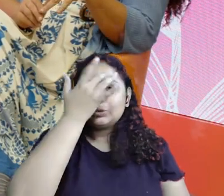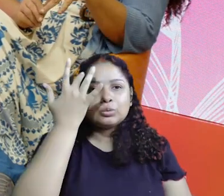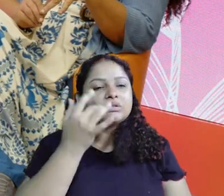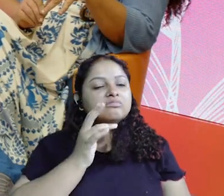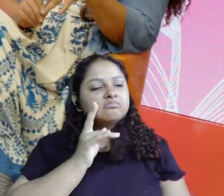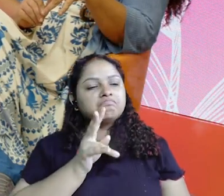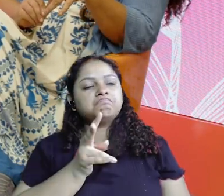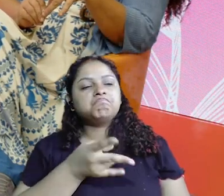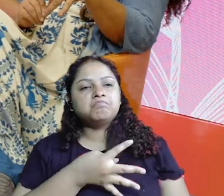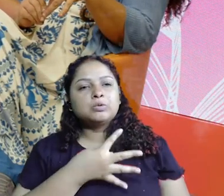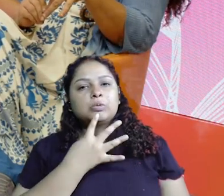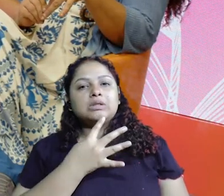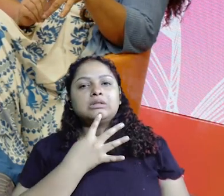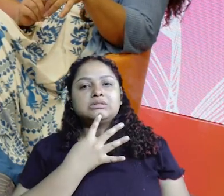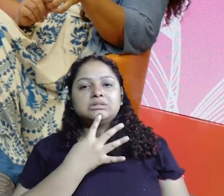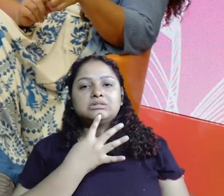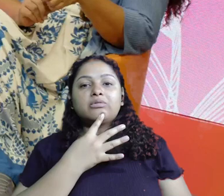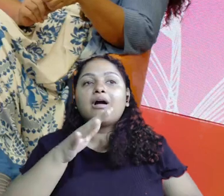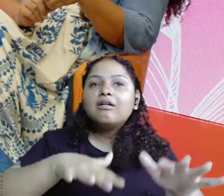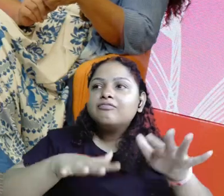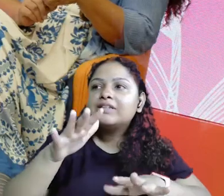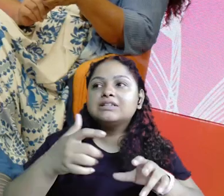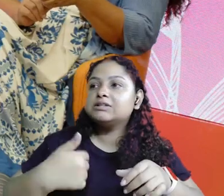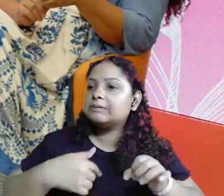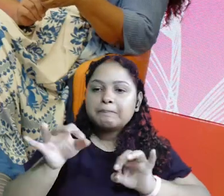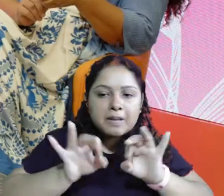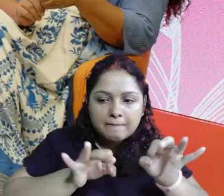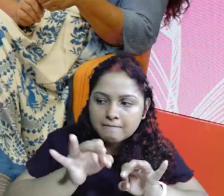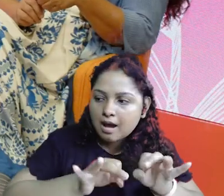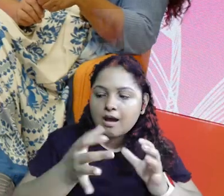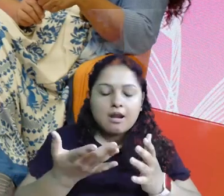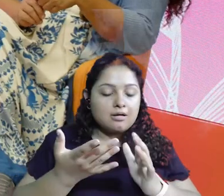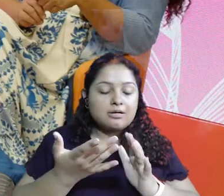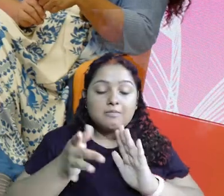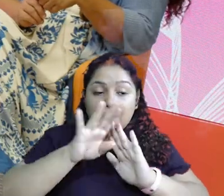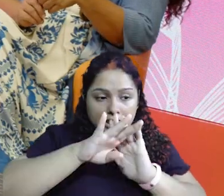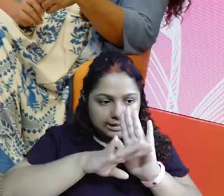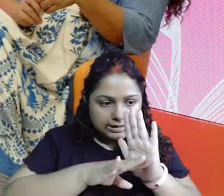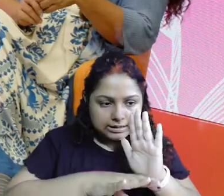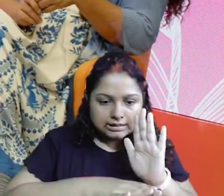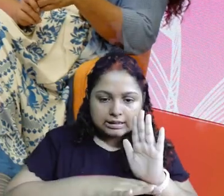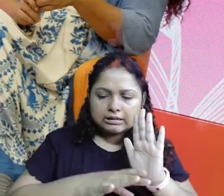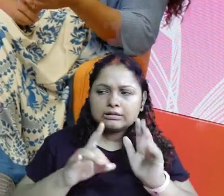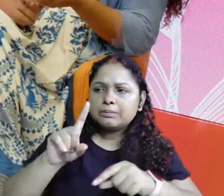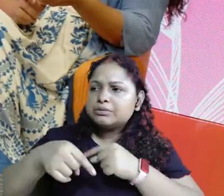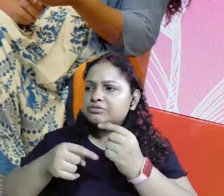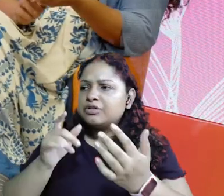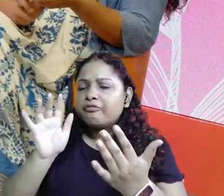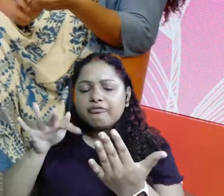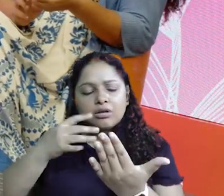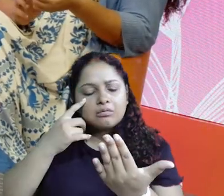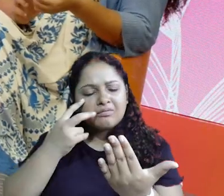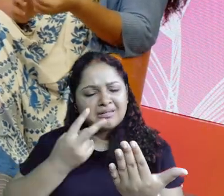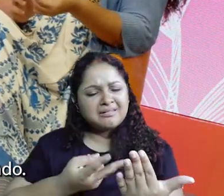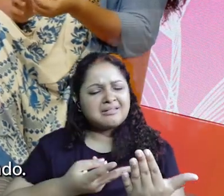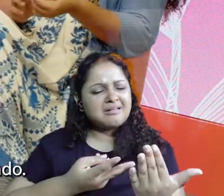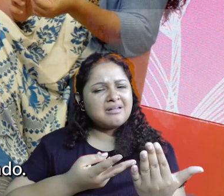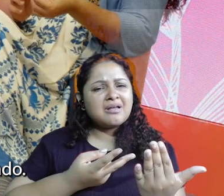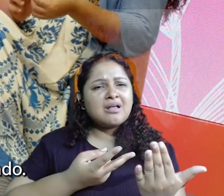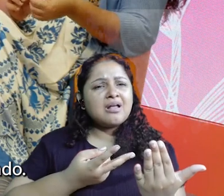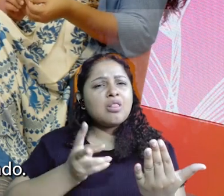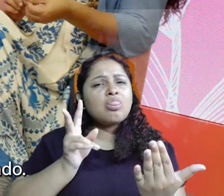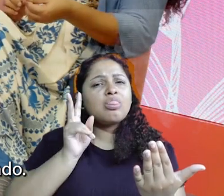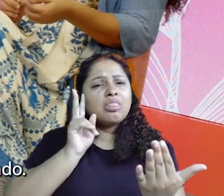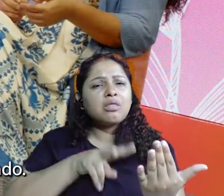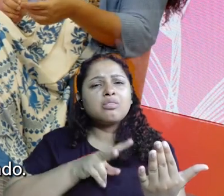te conhecem, né? Então, às vezes também tem dia que a gente programa um dia, né? E quando a gente vai ver no final, você fala assim, gente, não fiz